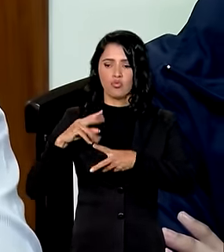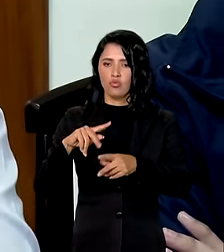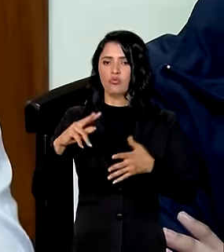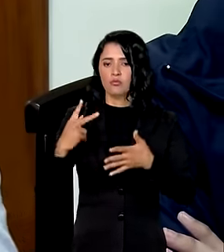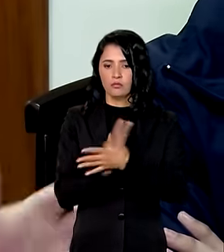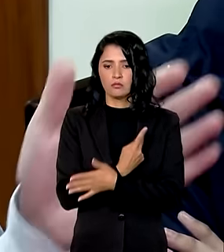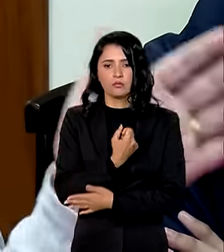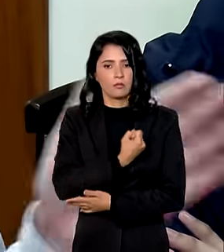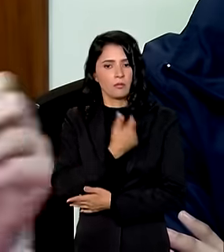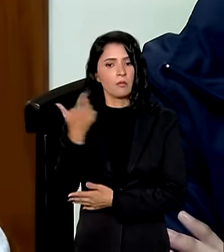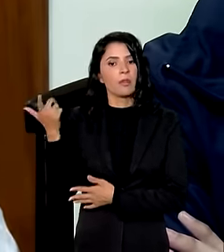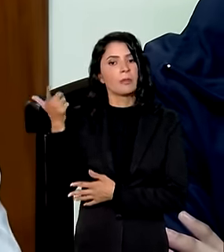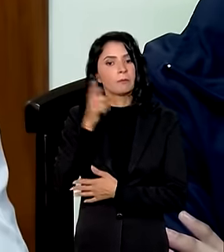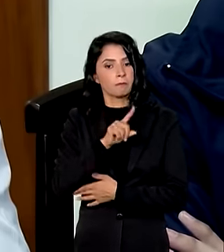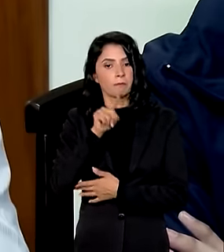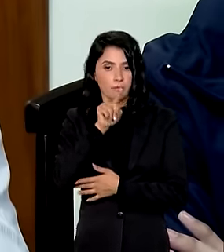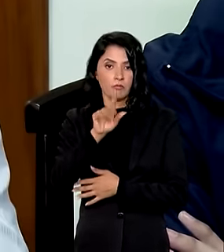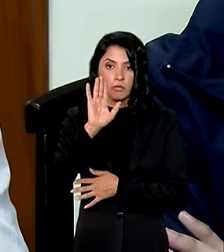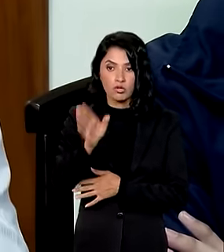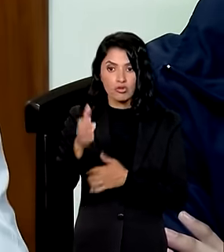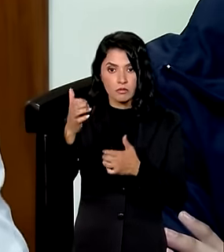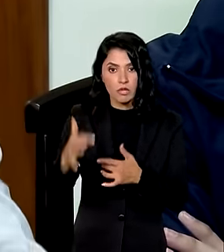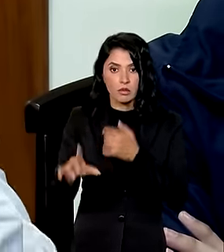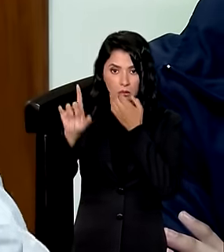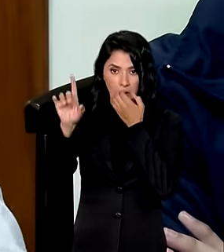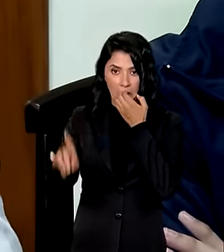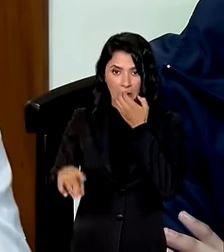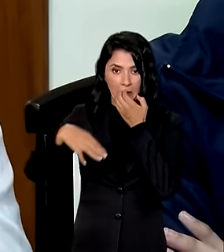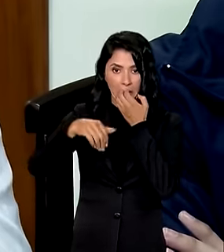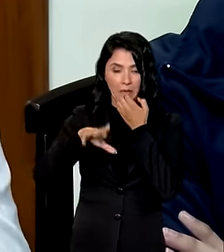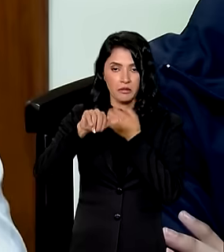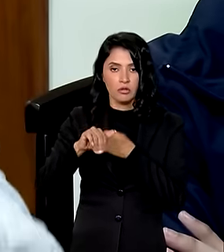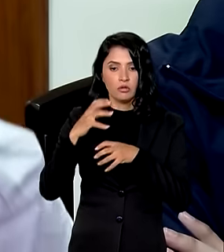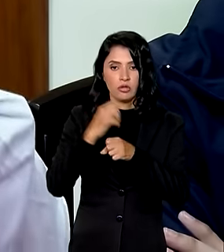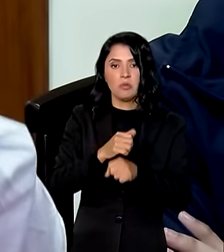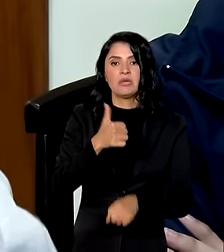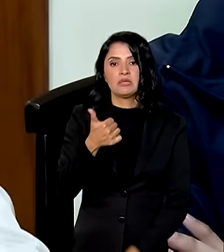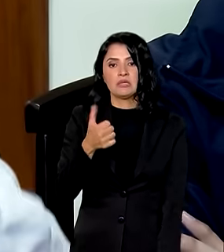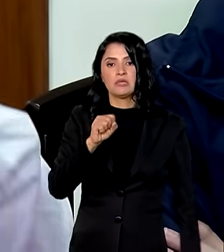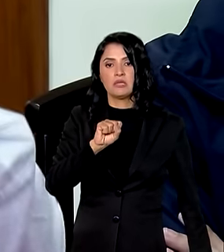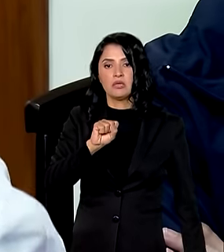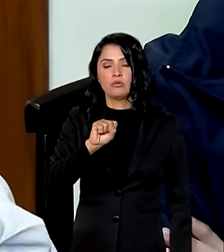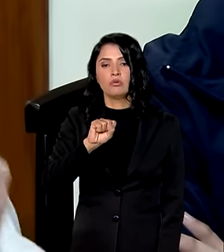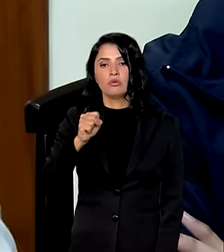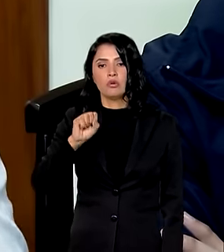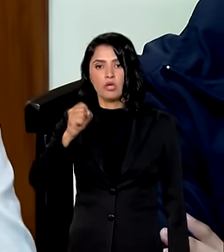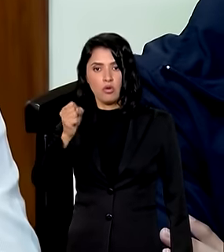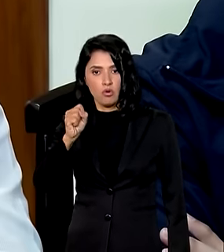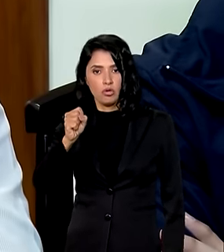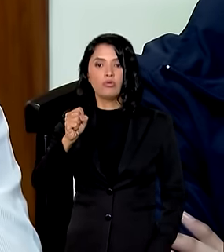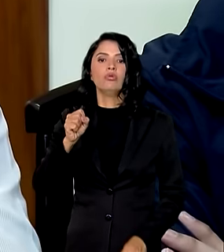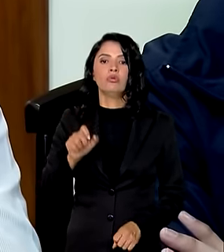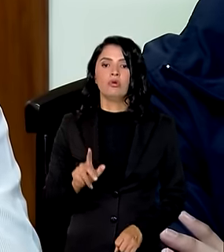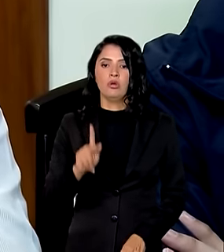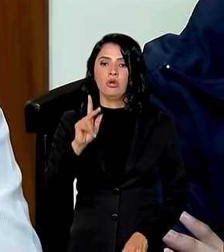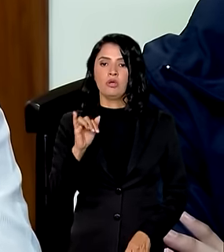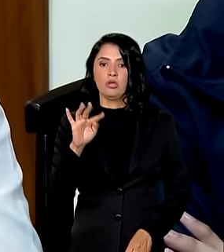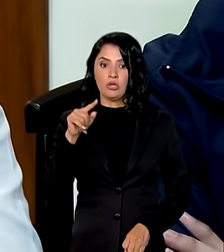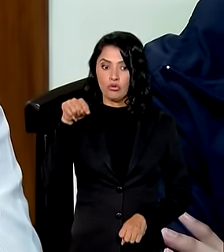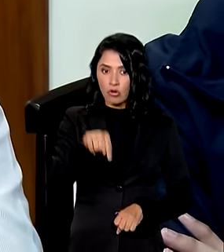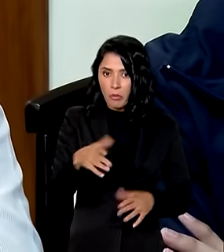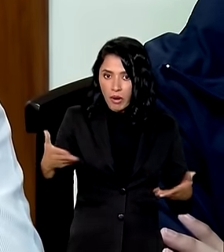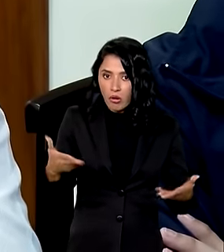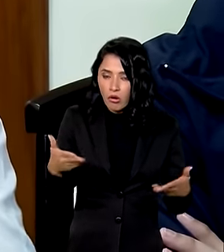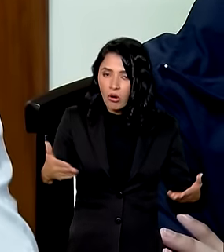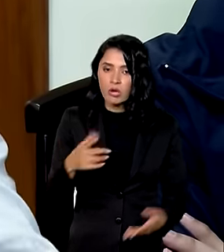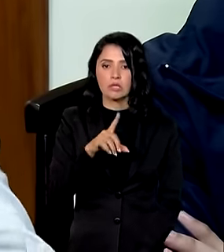o número que foi alcançado como bem colocado pelo diretor Márcio foram 108 kits então somente para essa situação são 100